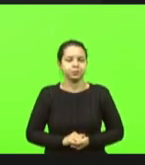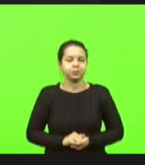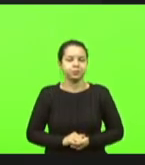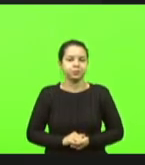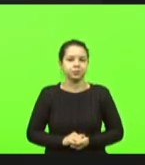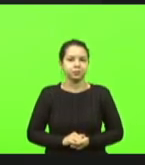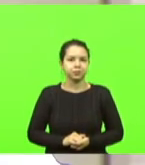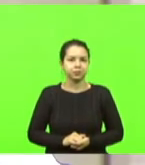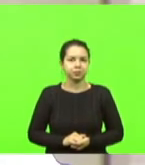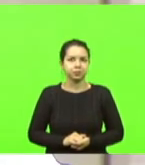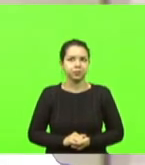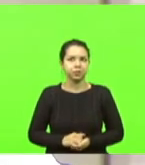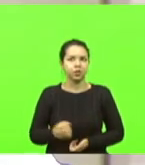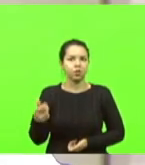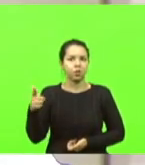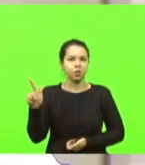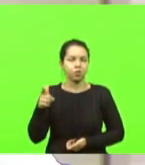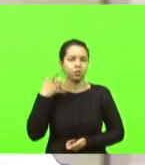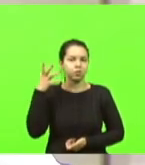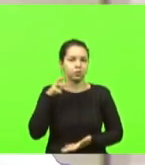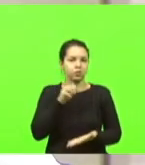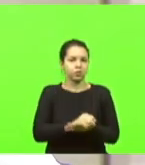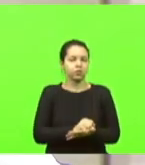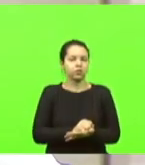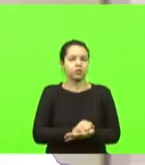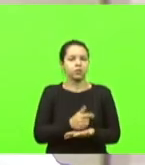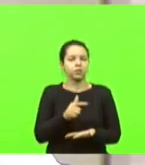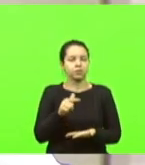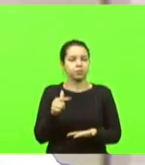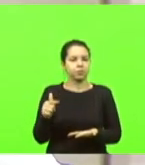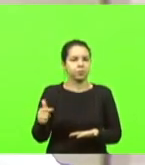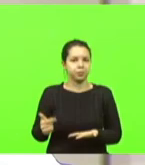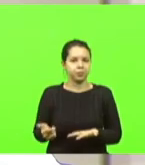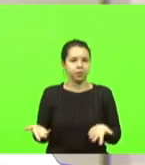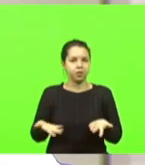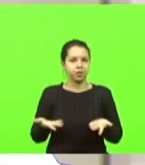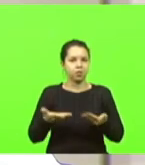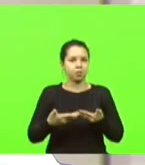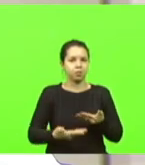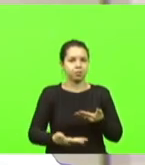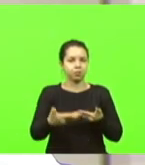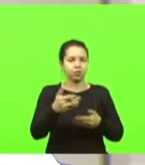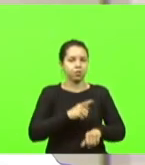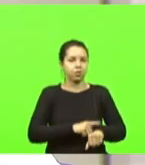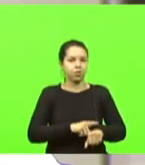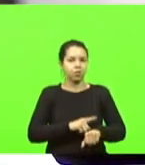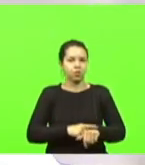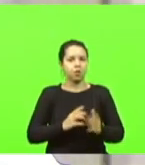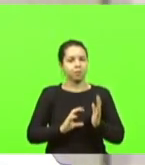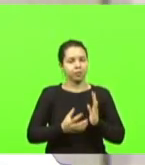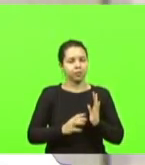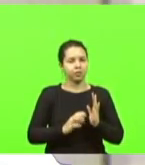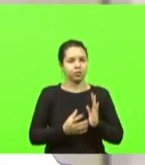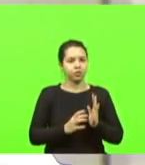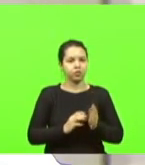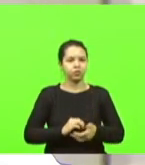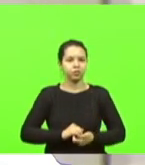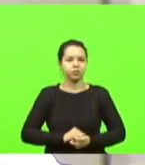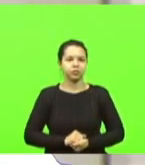Não havendo novos deputados inscritos, horário... Entraremos no horário destinado aos partidos políticos.